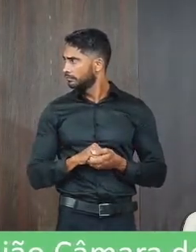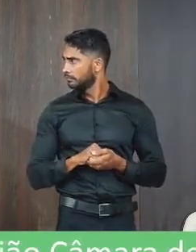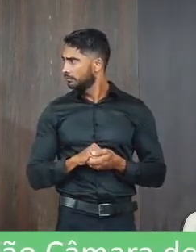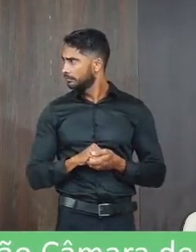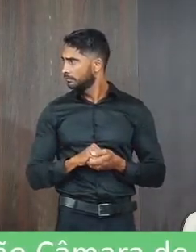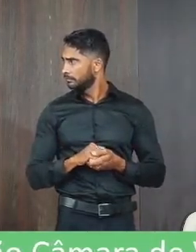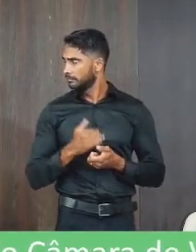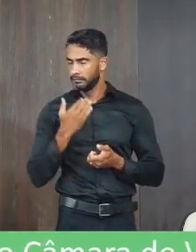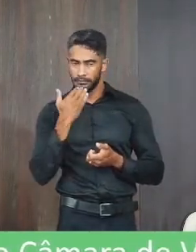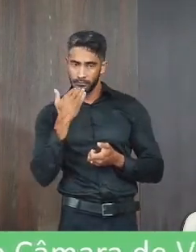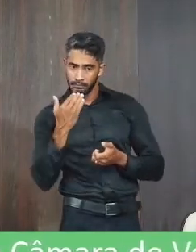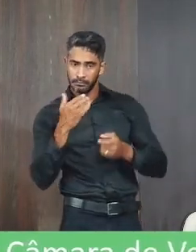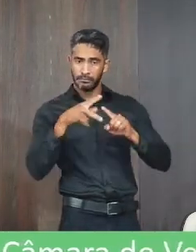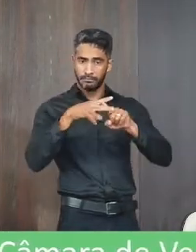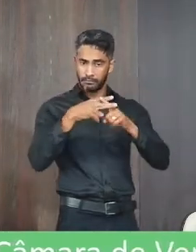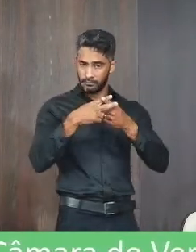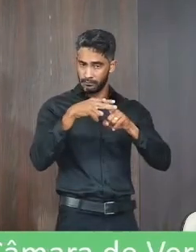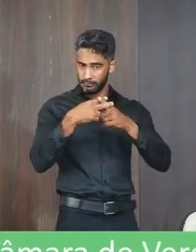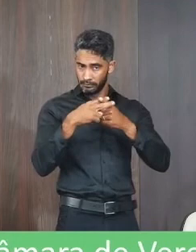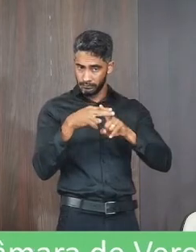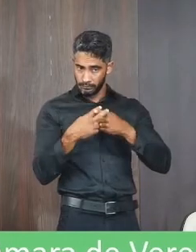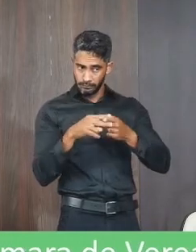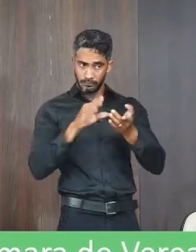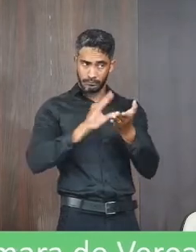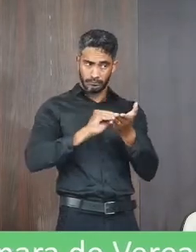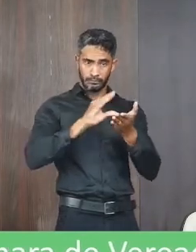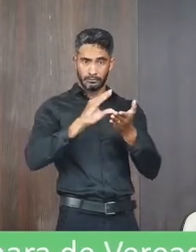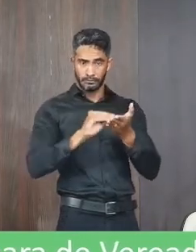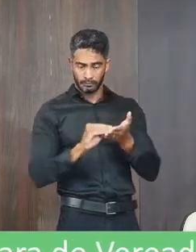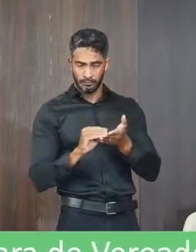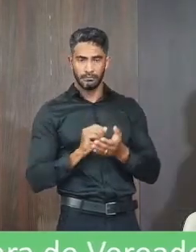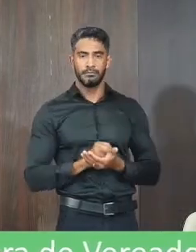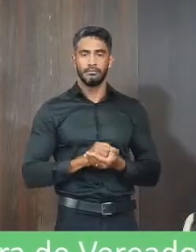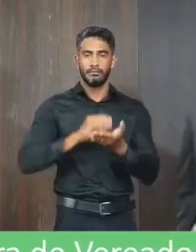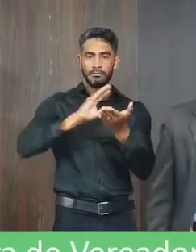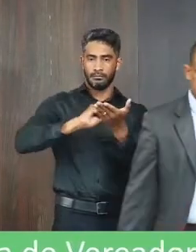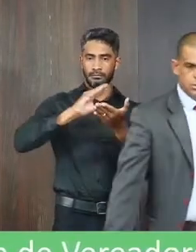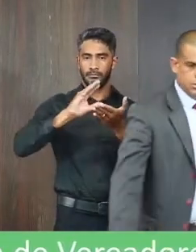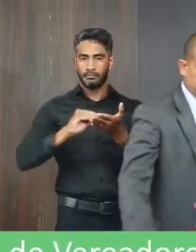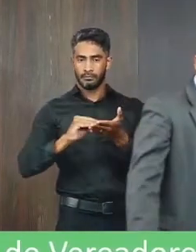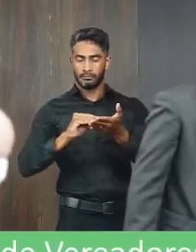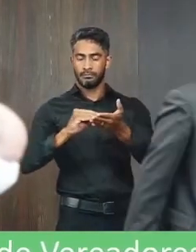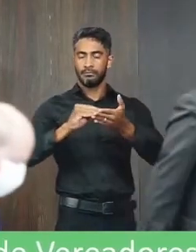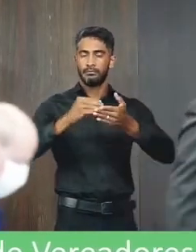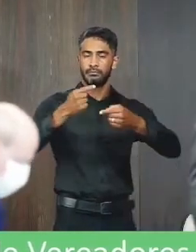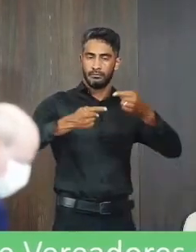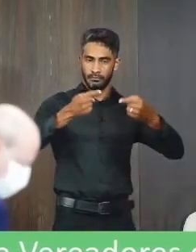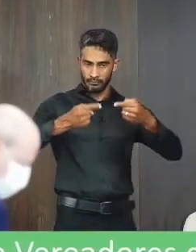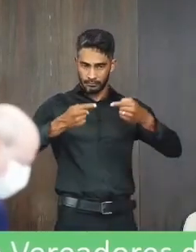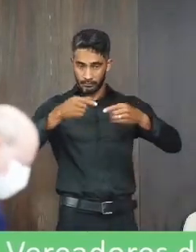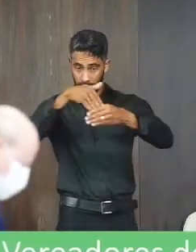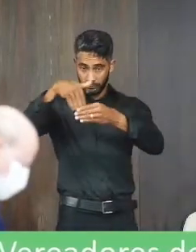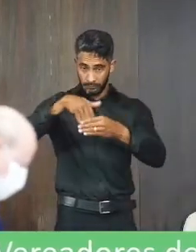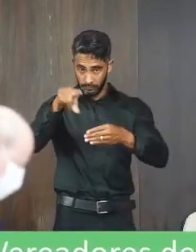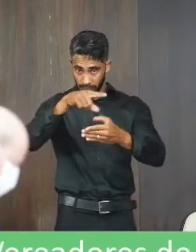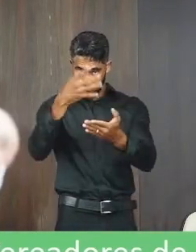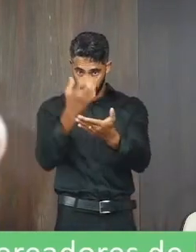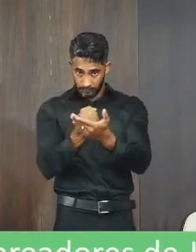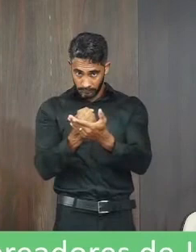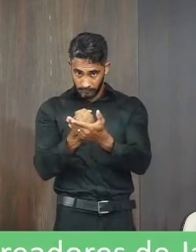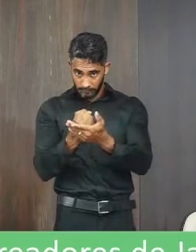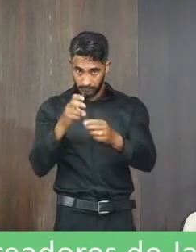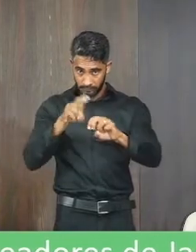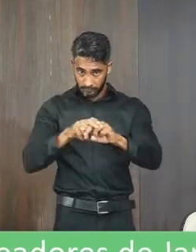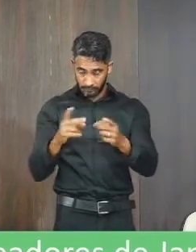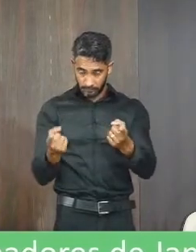Peço que faça essa ressalva na ata, secretário. A ata está em votação com a ressalva. Quem for favor permaneça sentado, os contrários